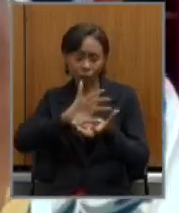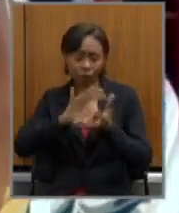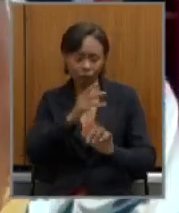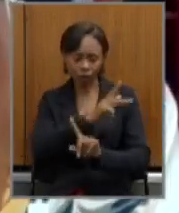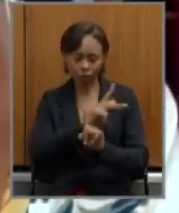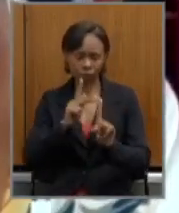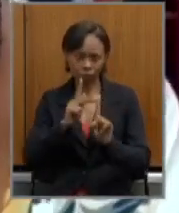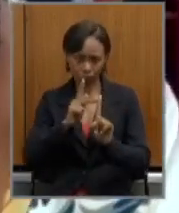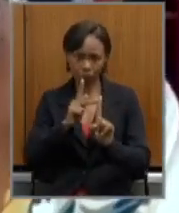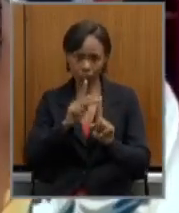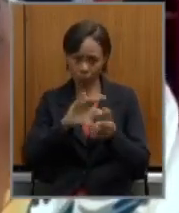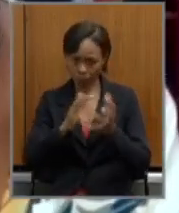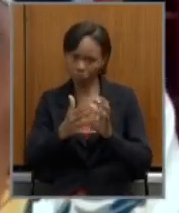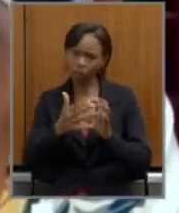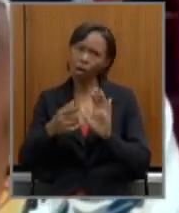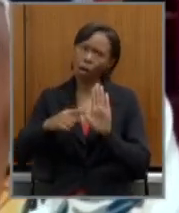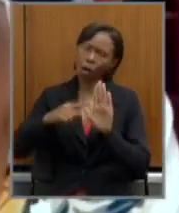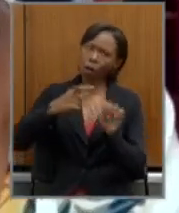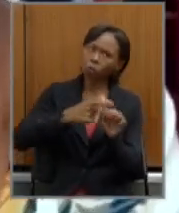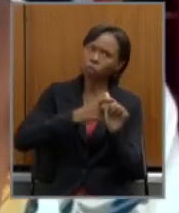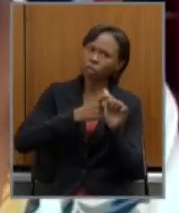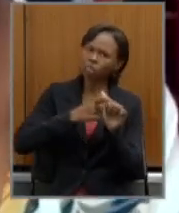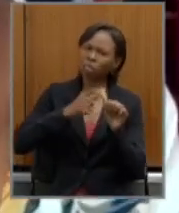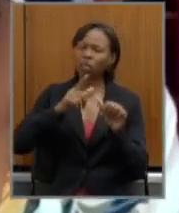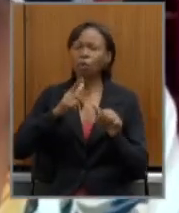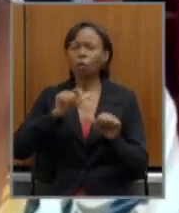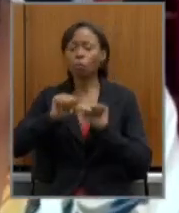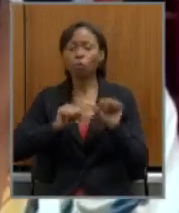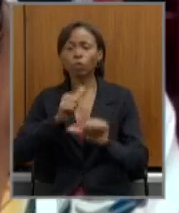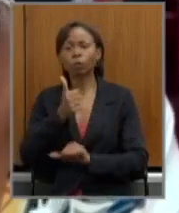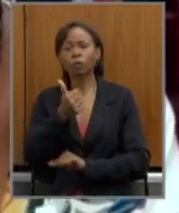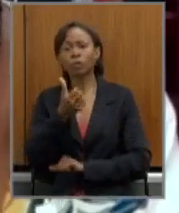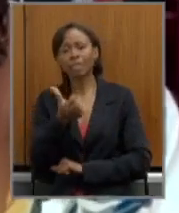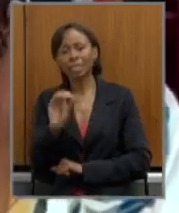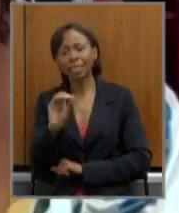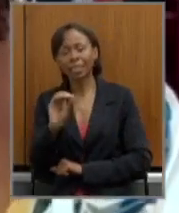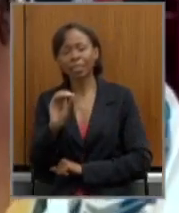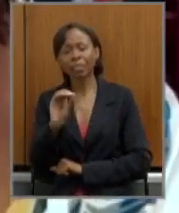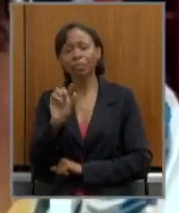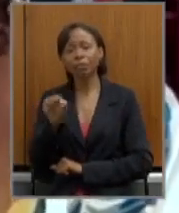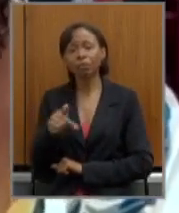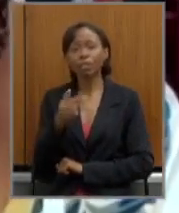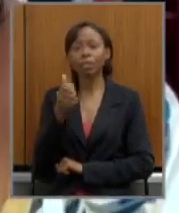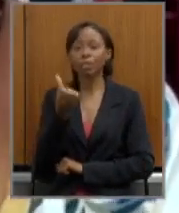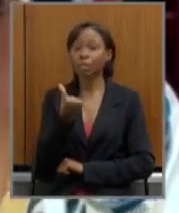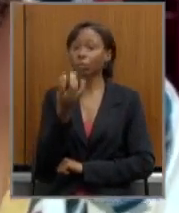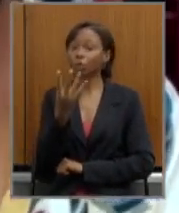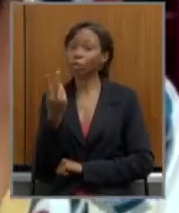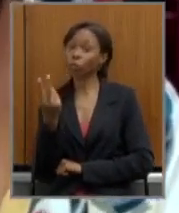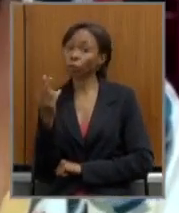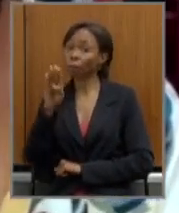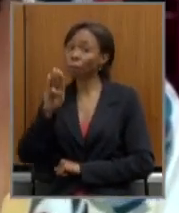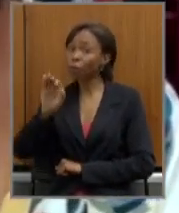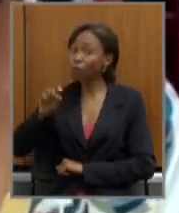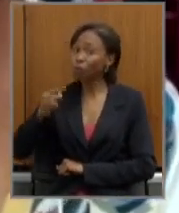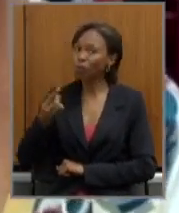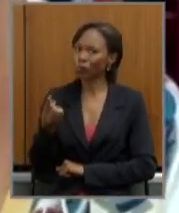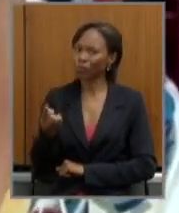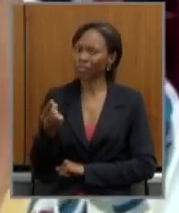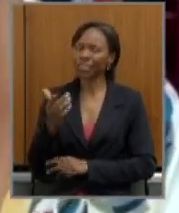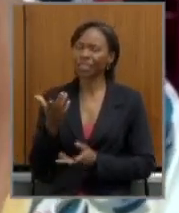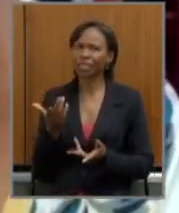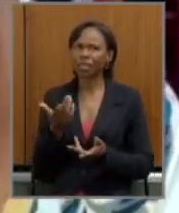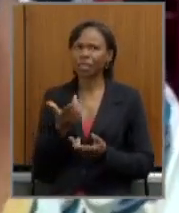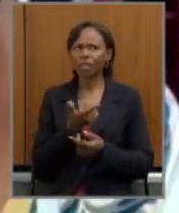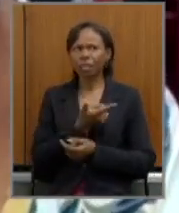déficit ele vai para 10,642 bilhões já em 2021 esse déficit volta